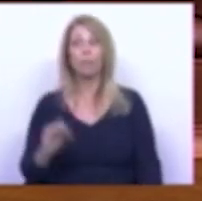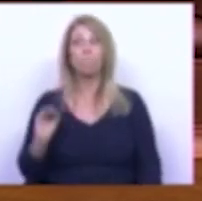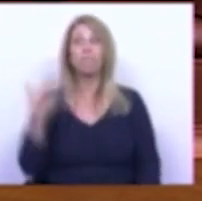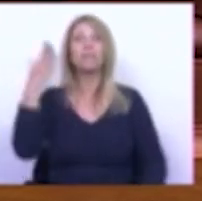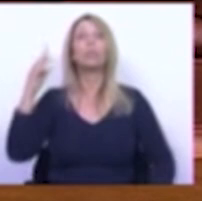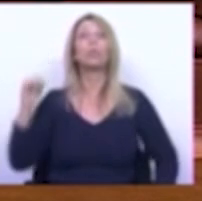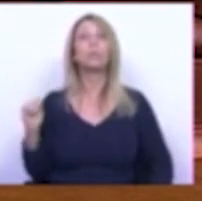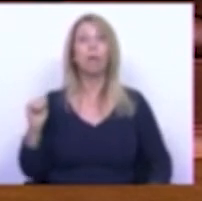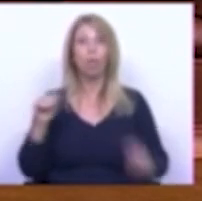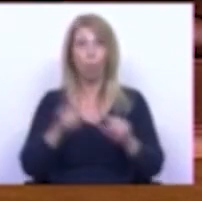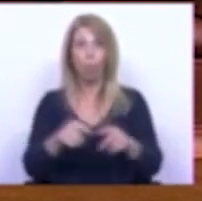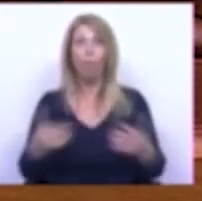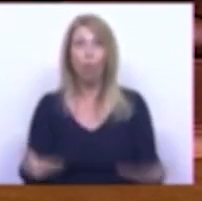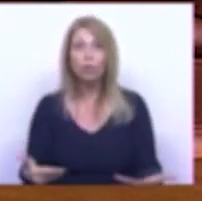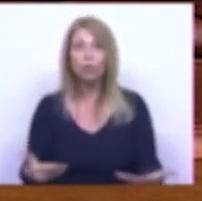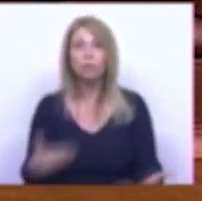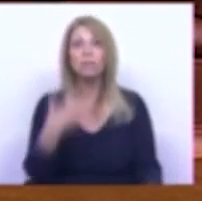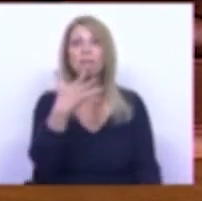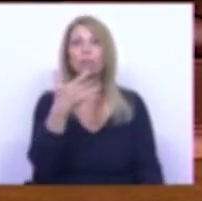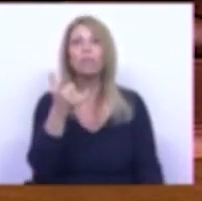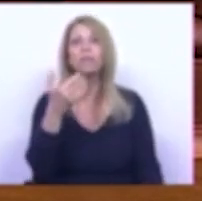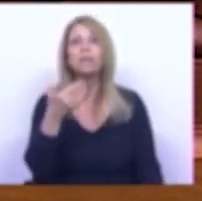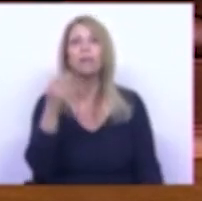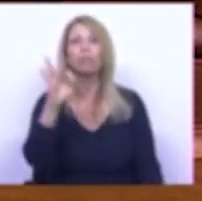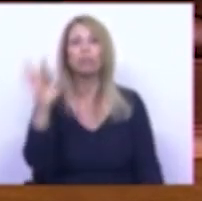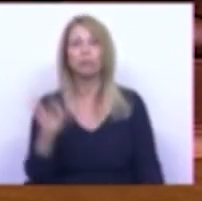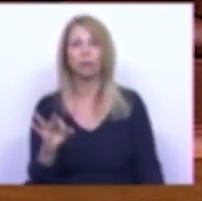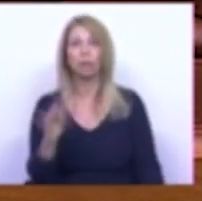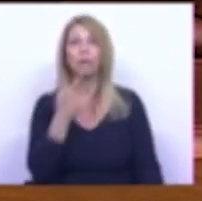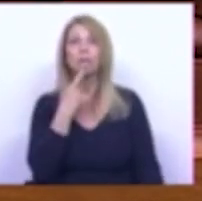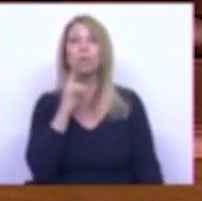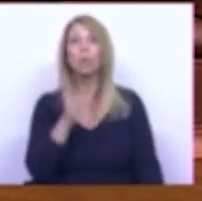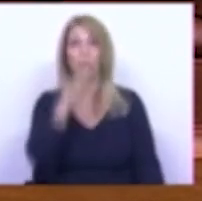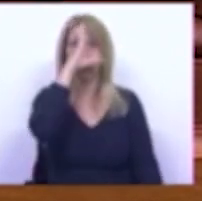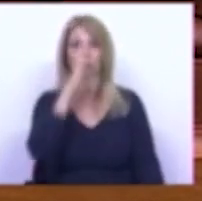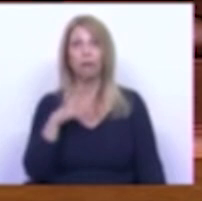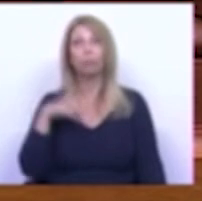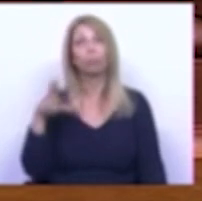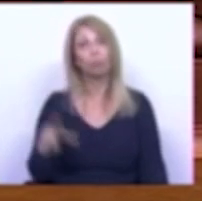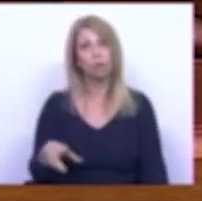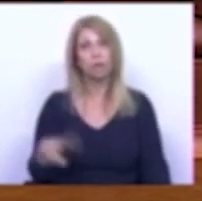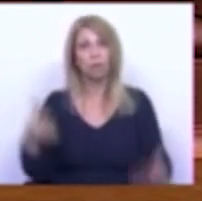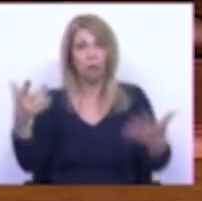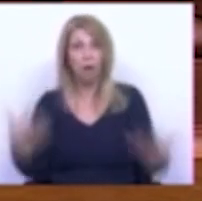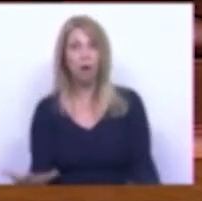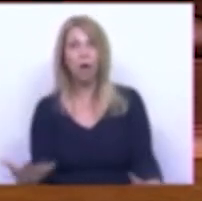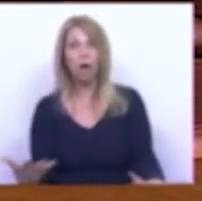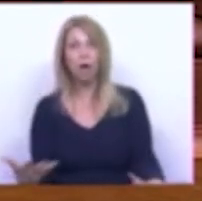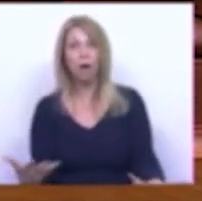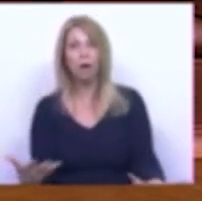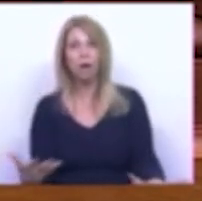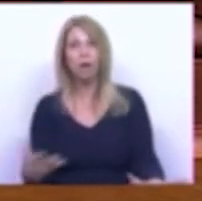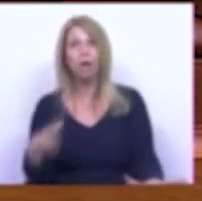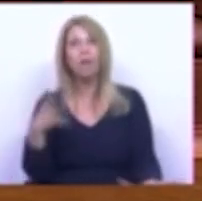é hoje de 127% Significa que o Estado português é neste momento o